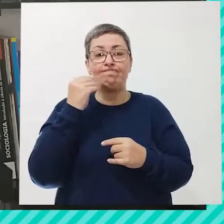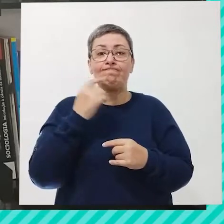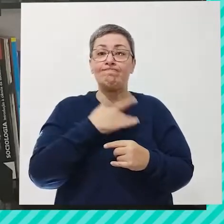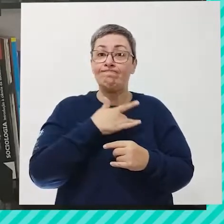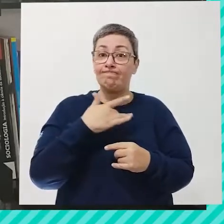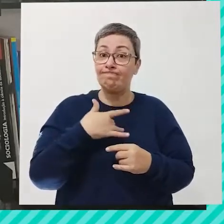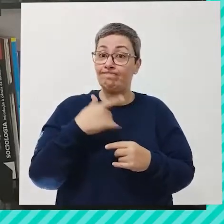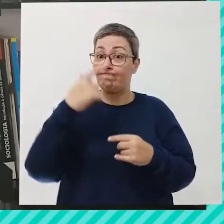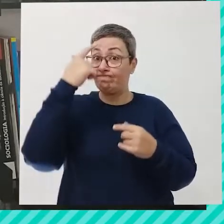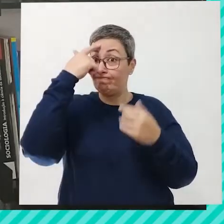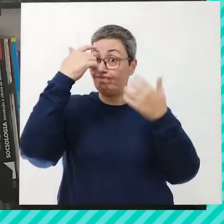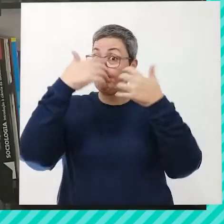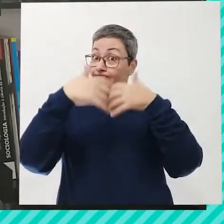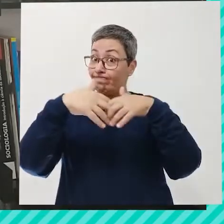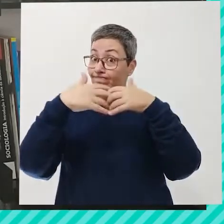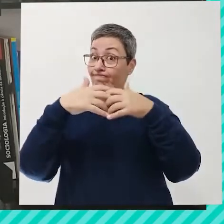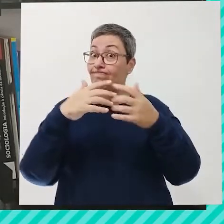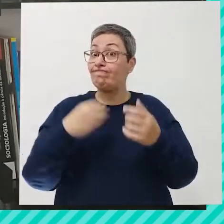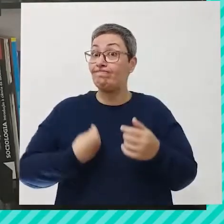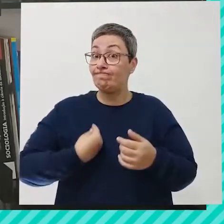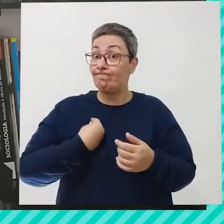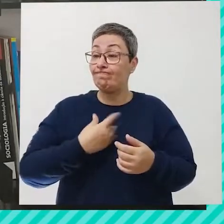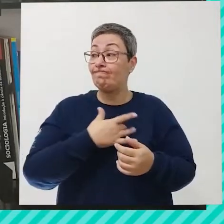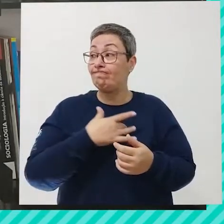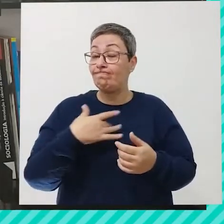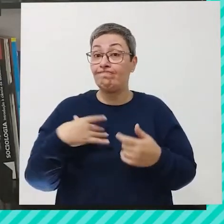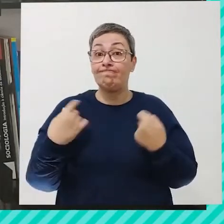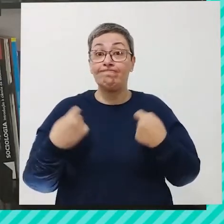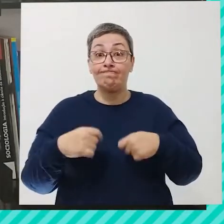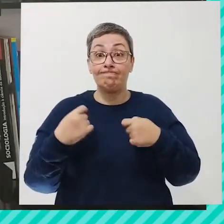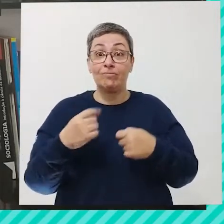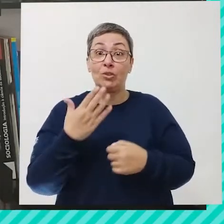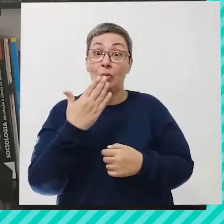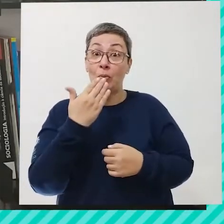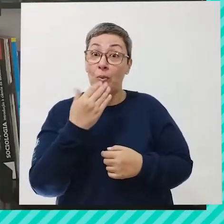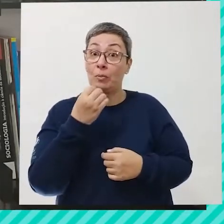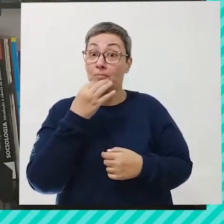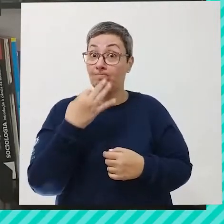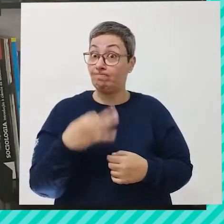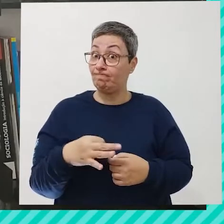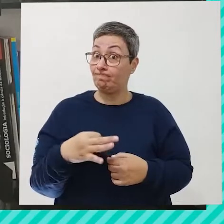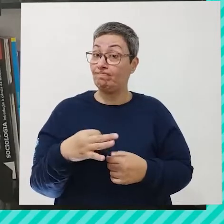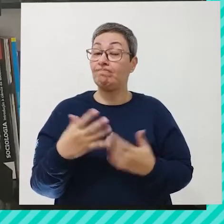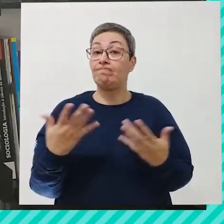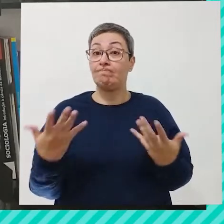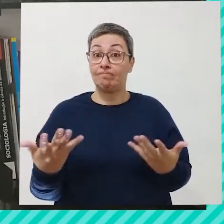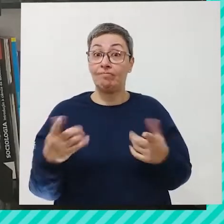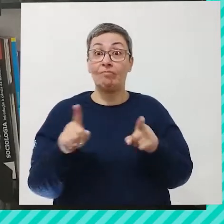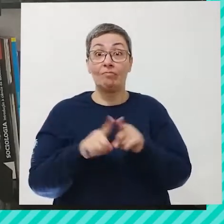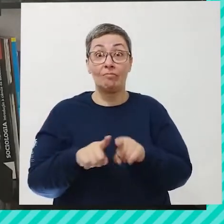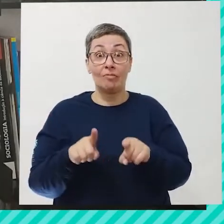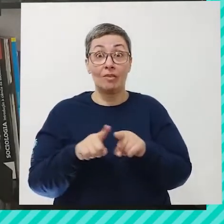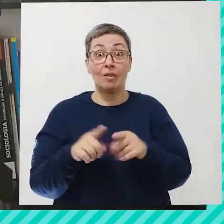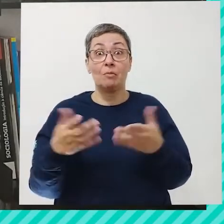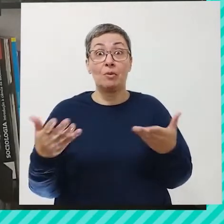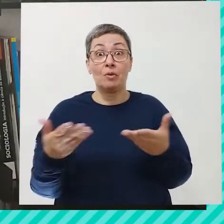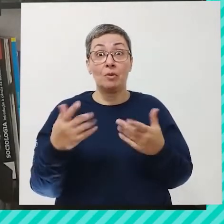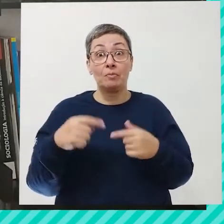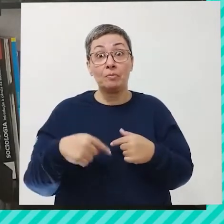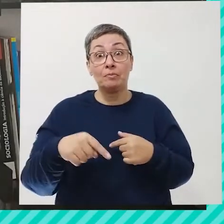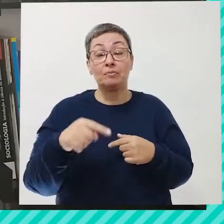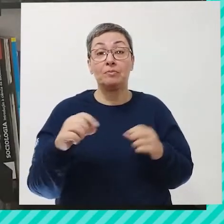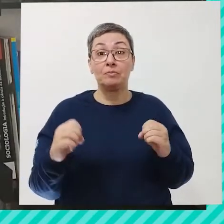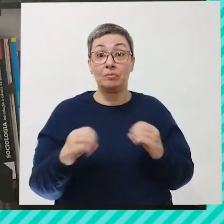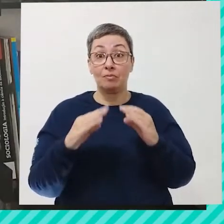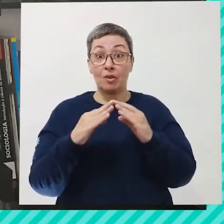E pra ter uma vida saudável, a gente precisa nos alimentar corretamente. Inclusive no nosso próximo